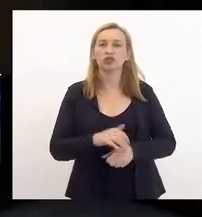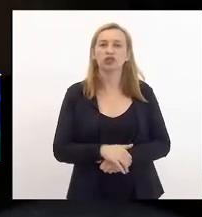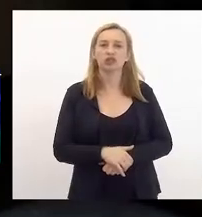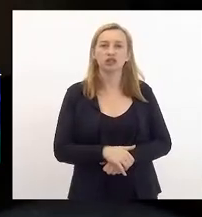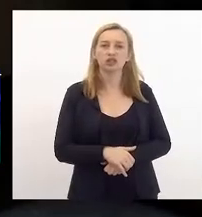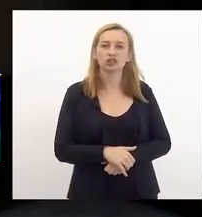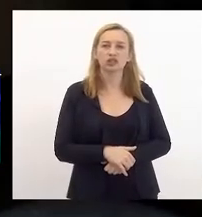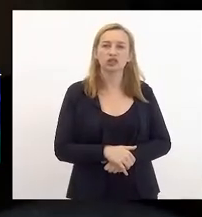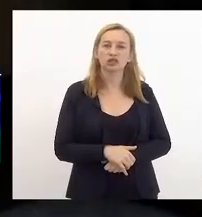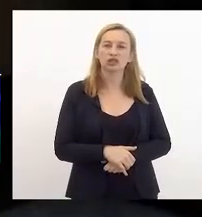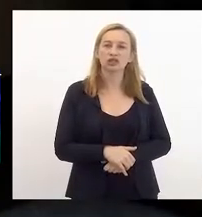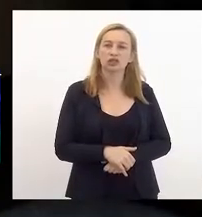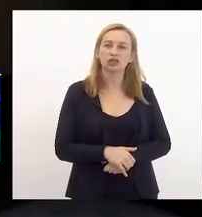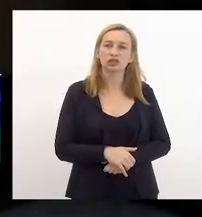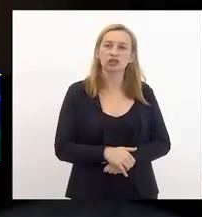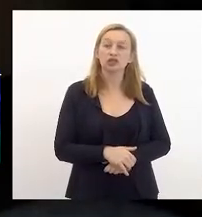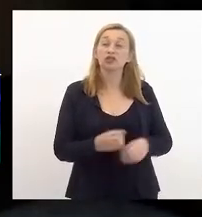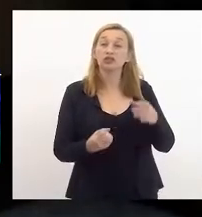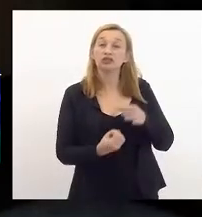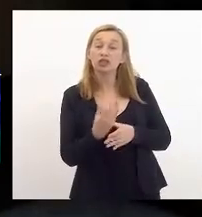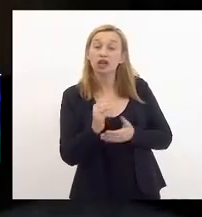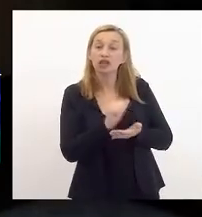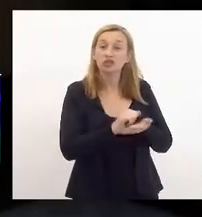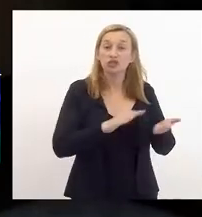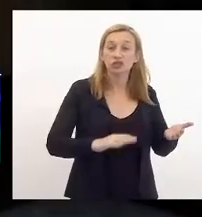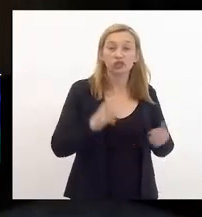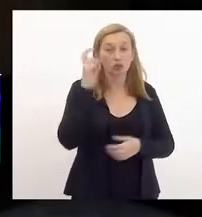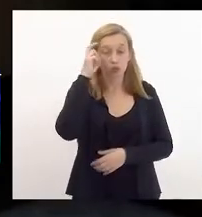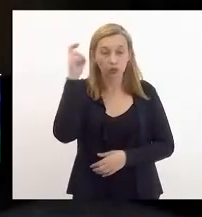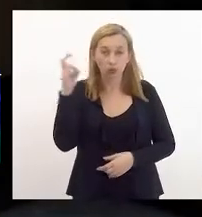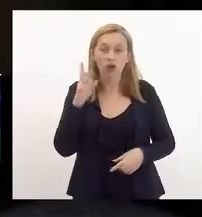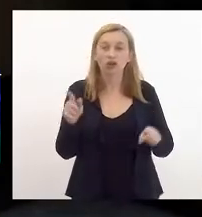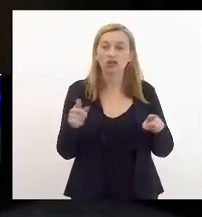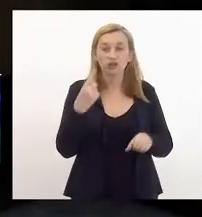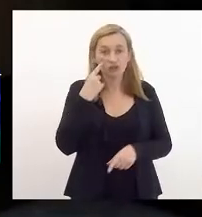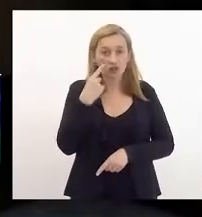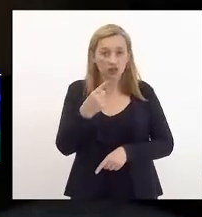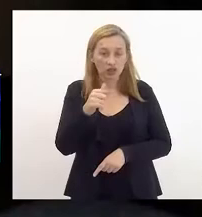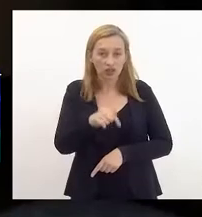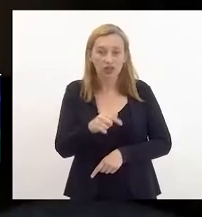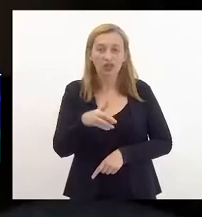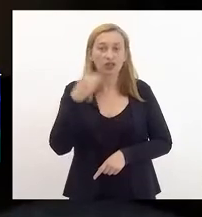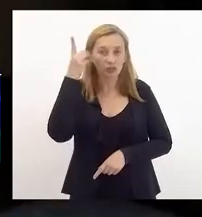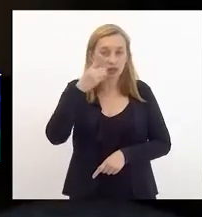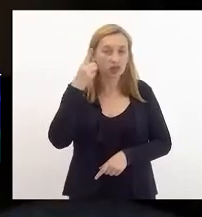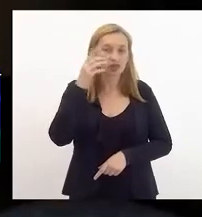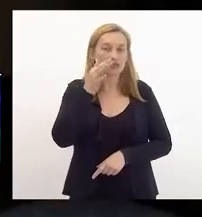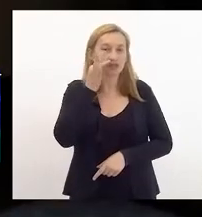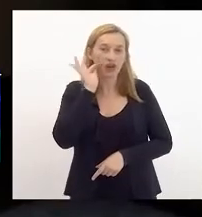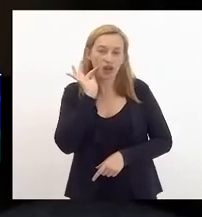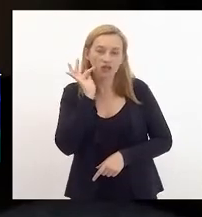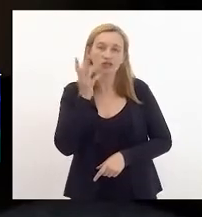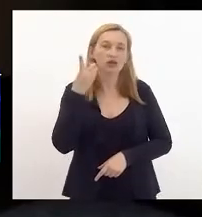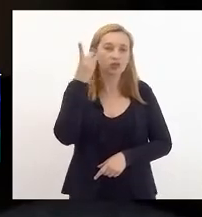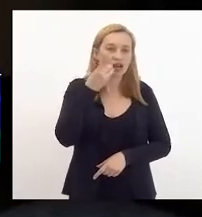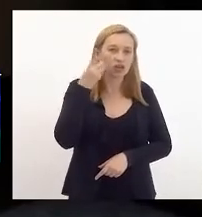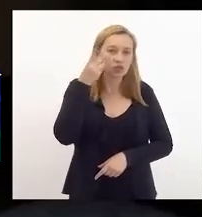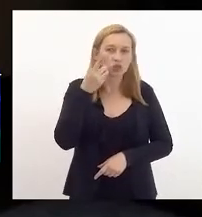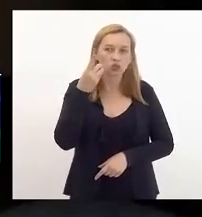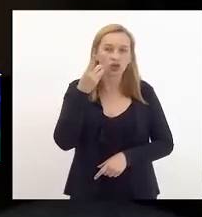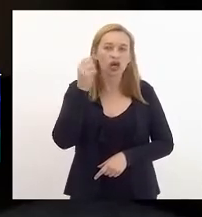de promover atividades culturais. E vejo aqui o deputado Flávio Serafini, o deputado